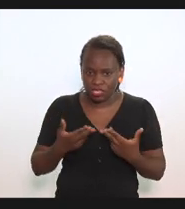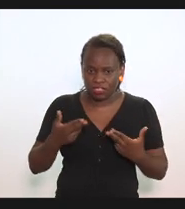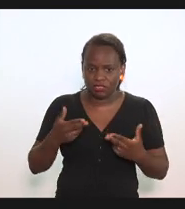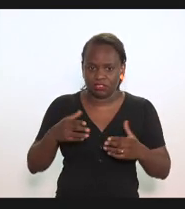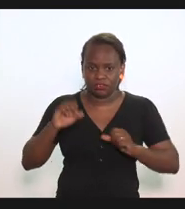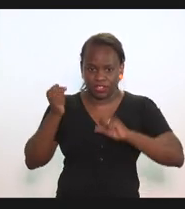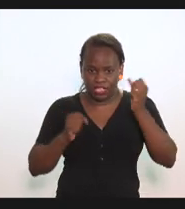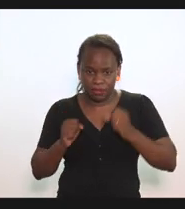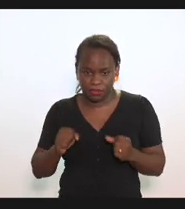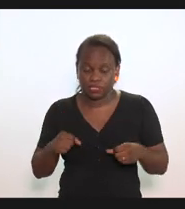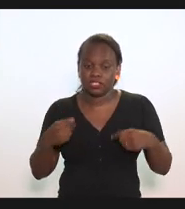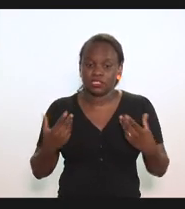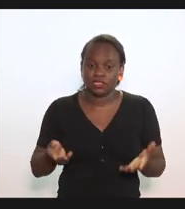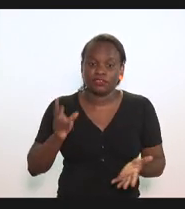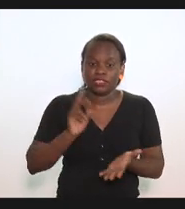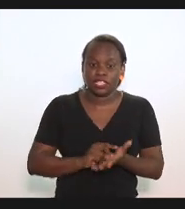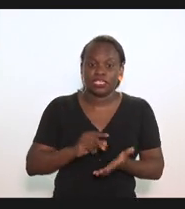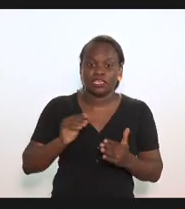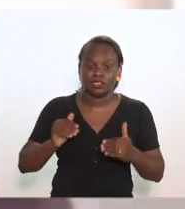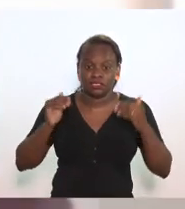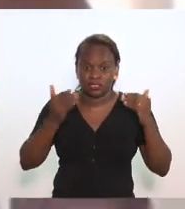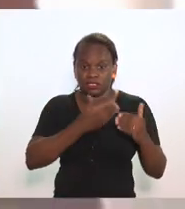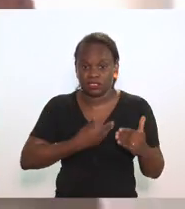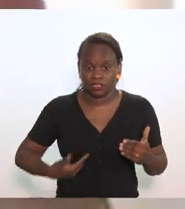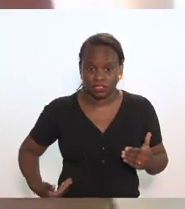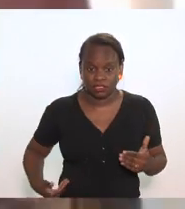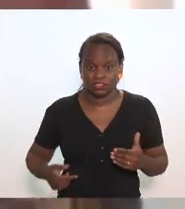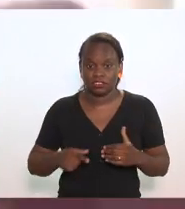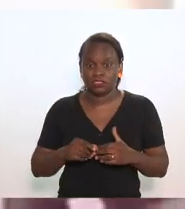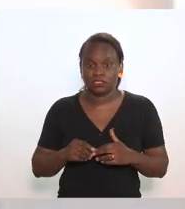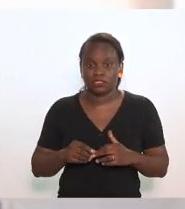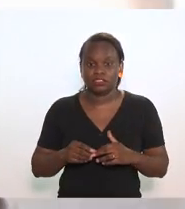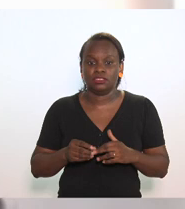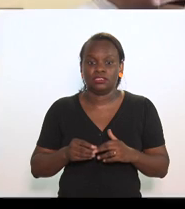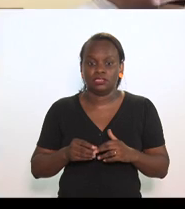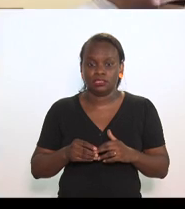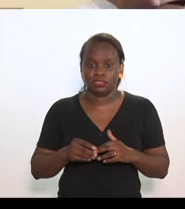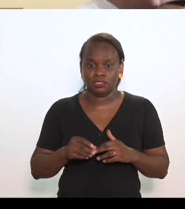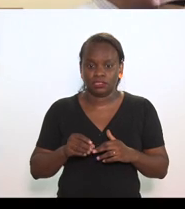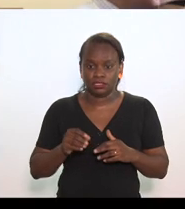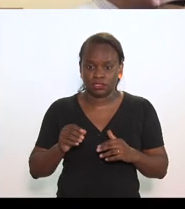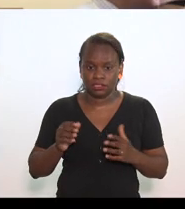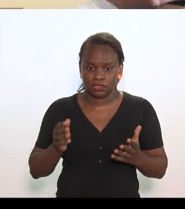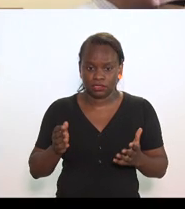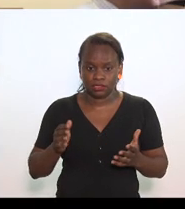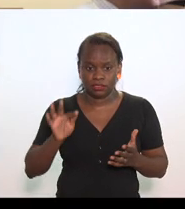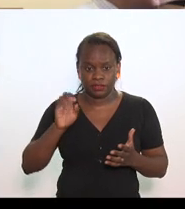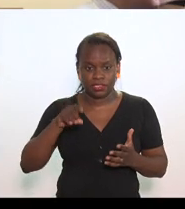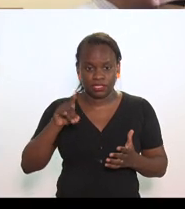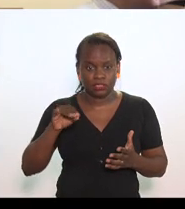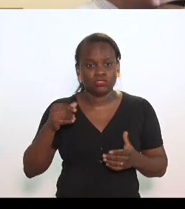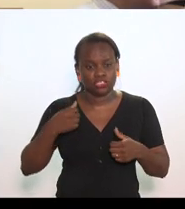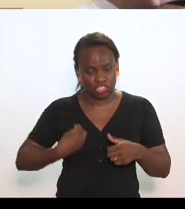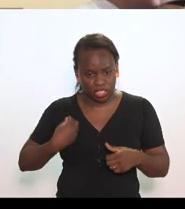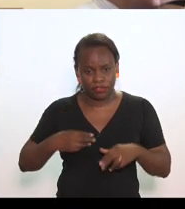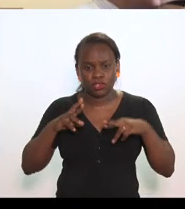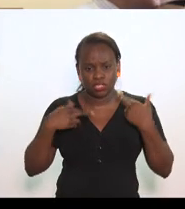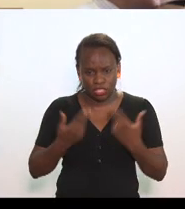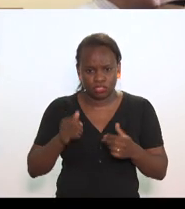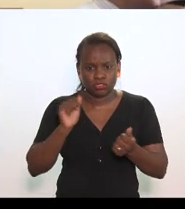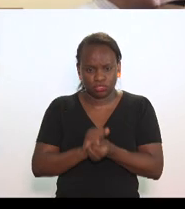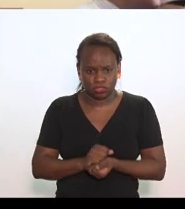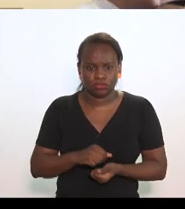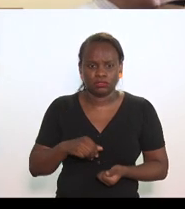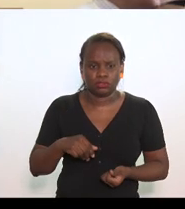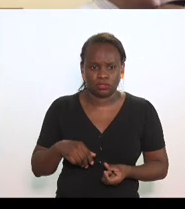quando na verdade a autoridade pela ordem deputado Rodrigo Amorim e o assessor Fernando estava na reunião que nós fizemos com